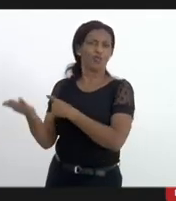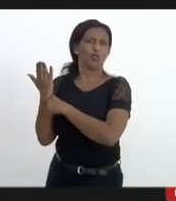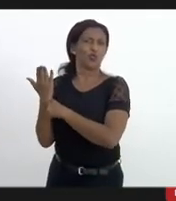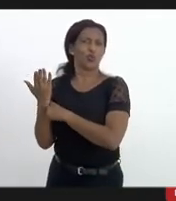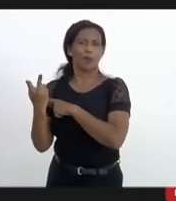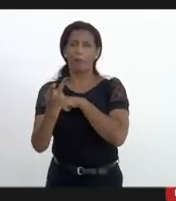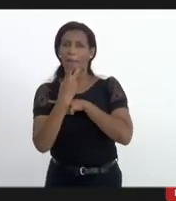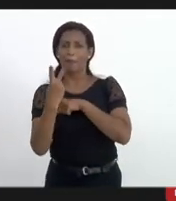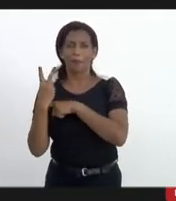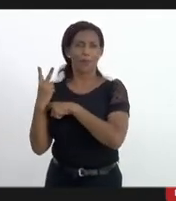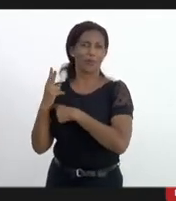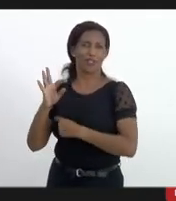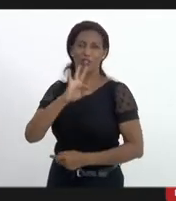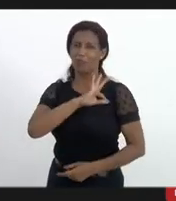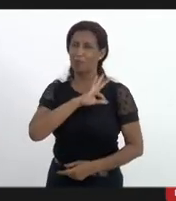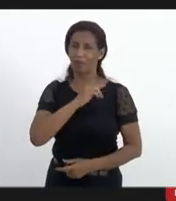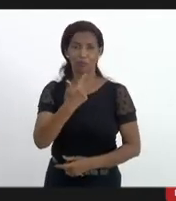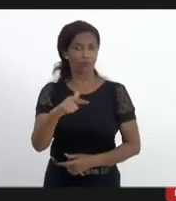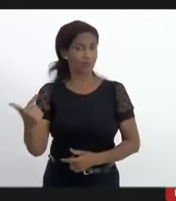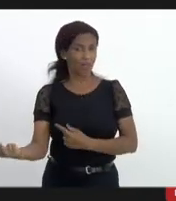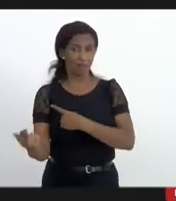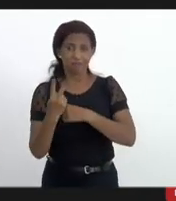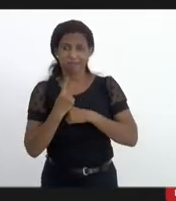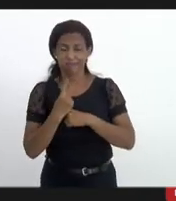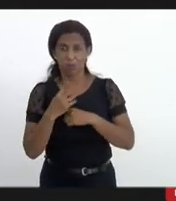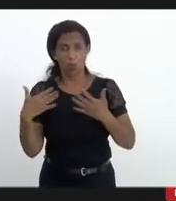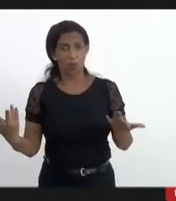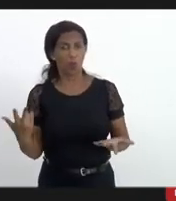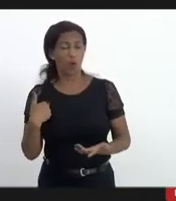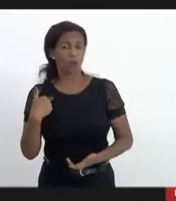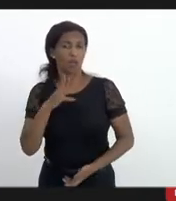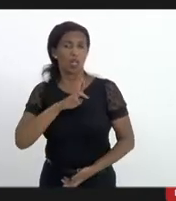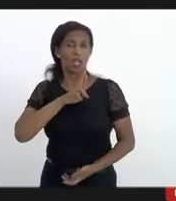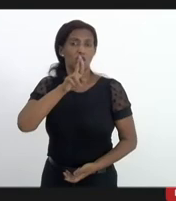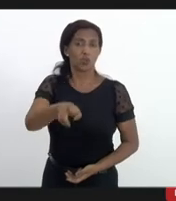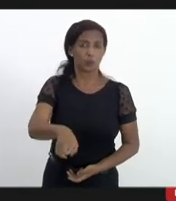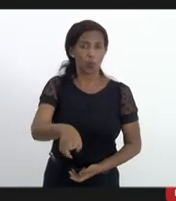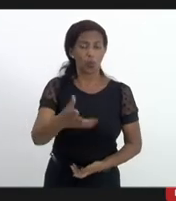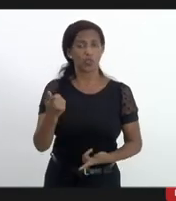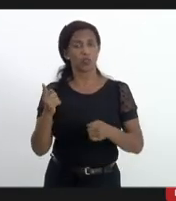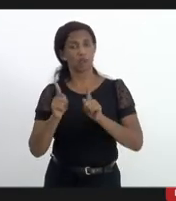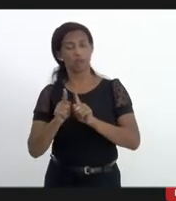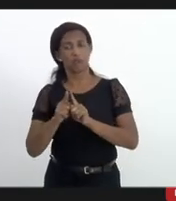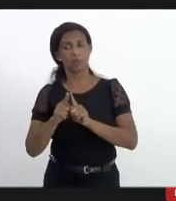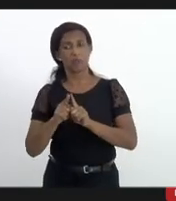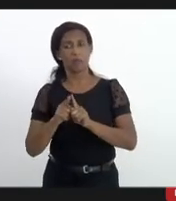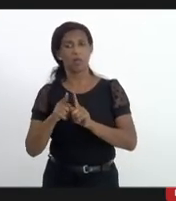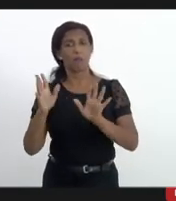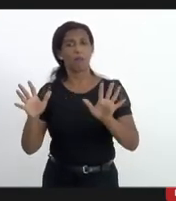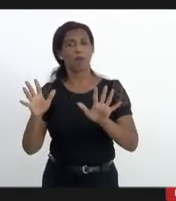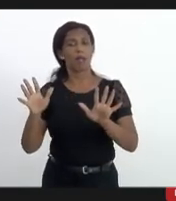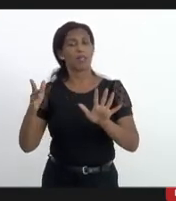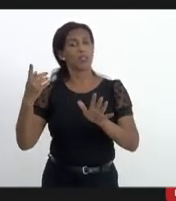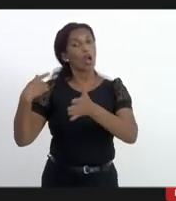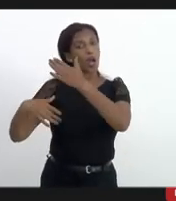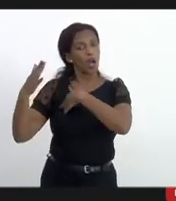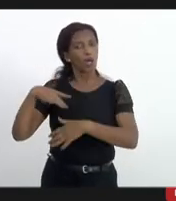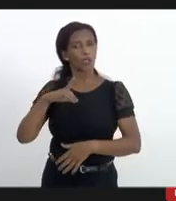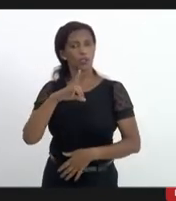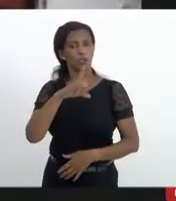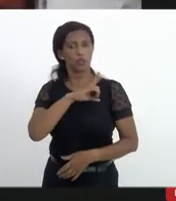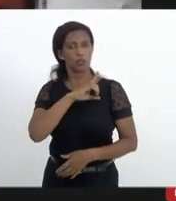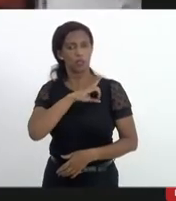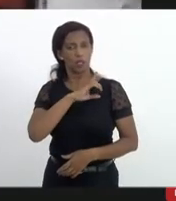proteger nossos policiais então quando ele responde lá pelo excesso que a Regiane também citou lá mas o Rodrigo já tinha respondido anteriormente